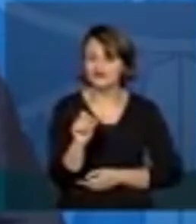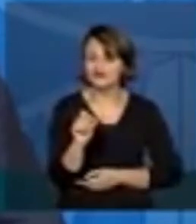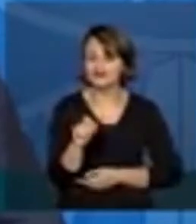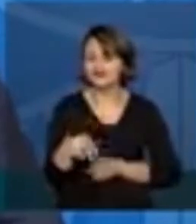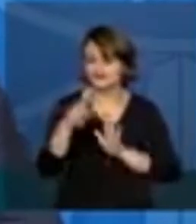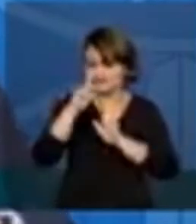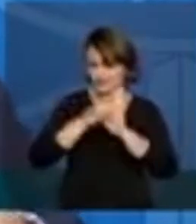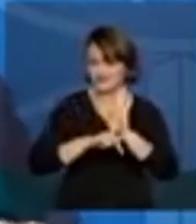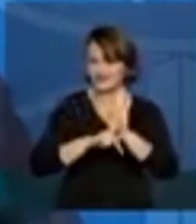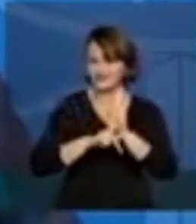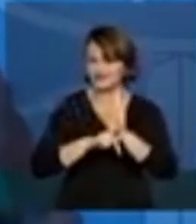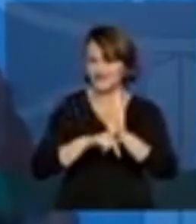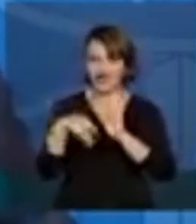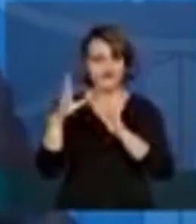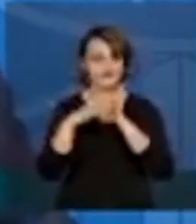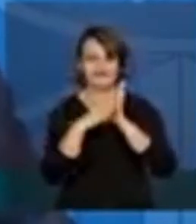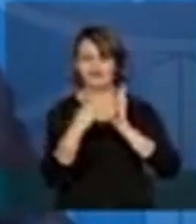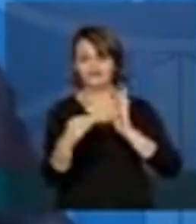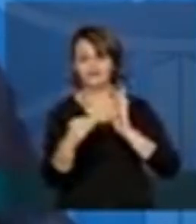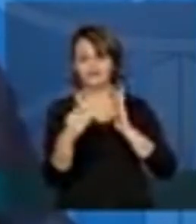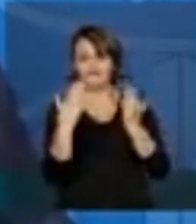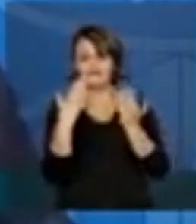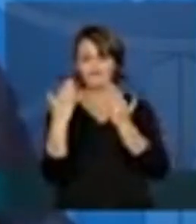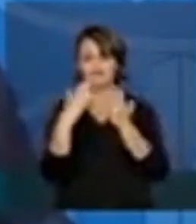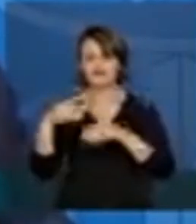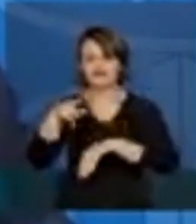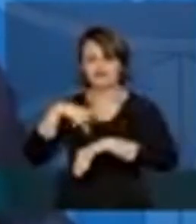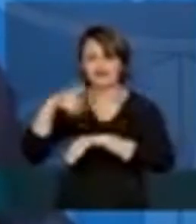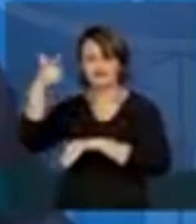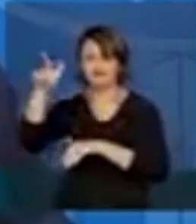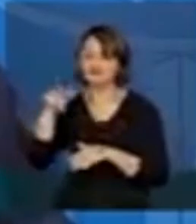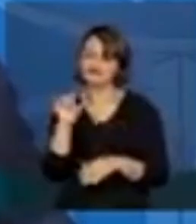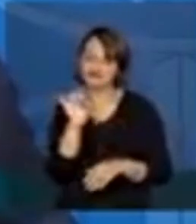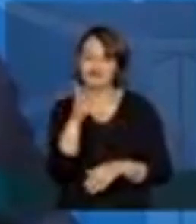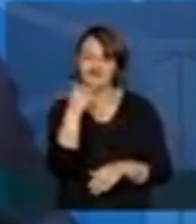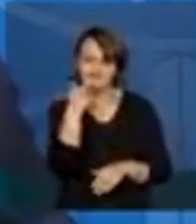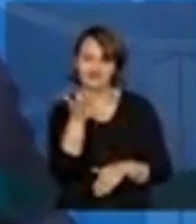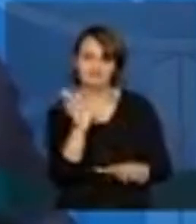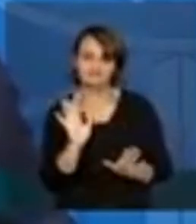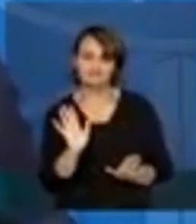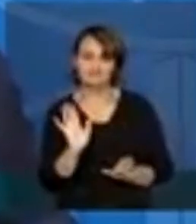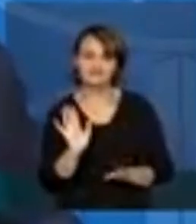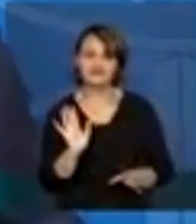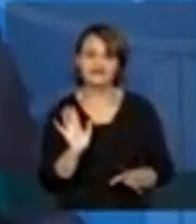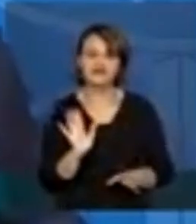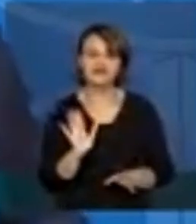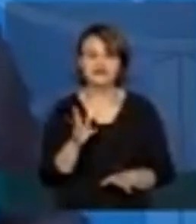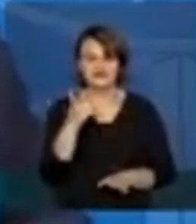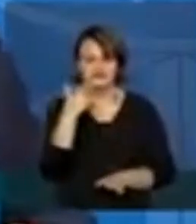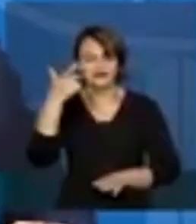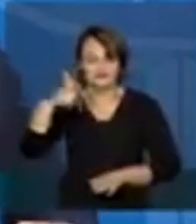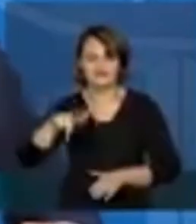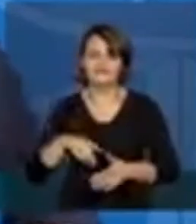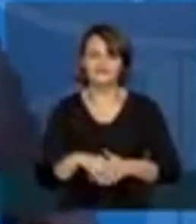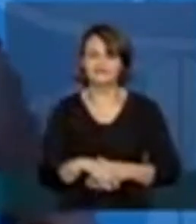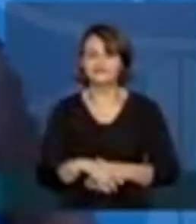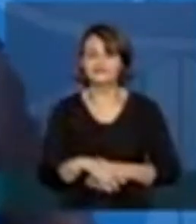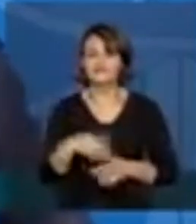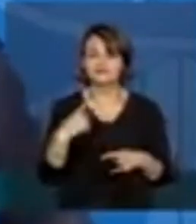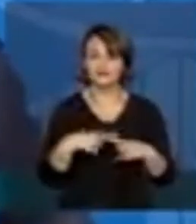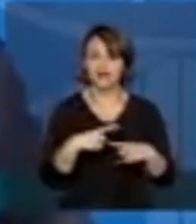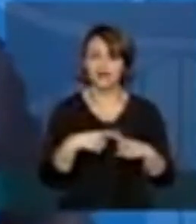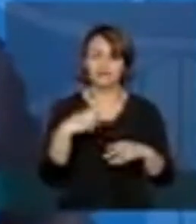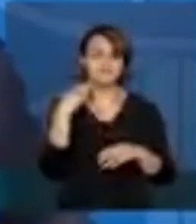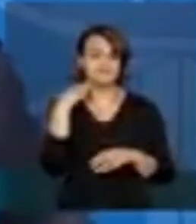Acolhida é um exemplo em relação a outros países. Só quero deixar esse ponto importante e reforçado, porque, de novo,